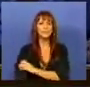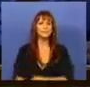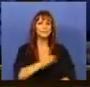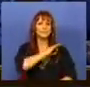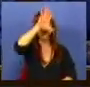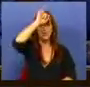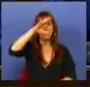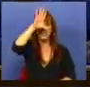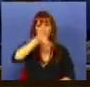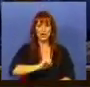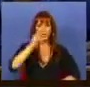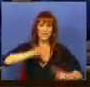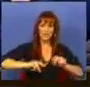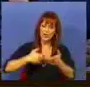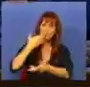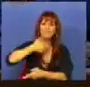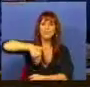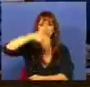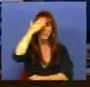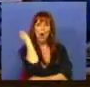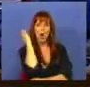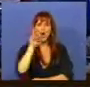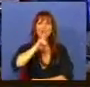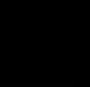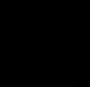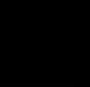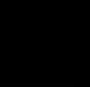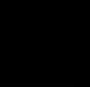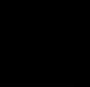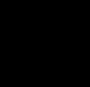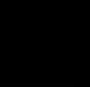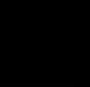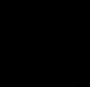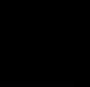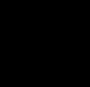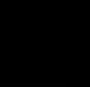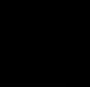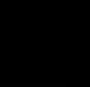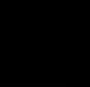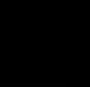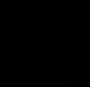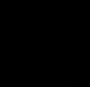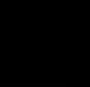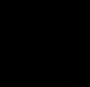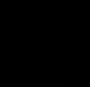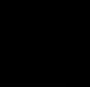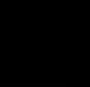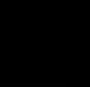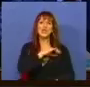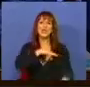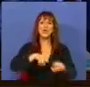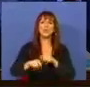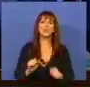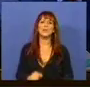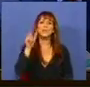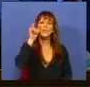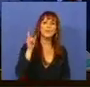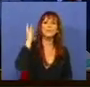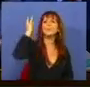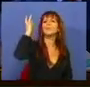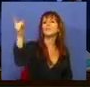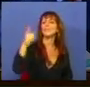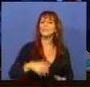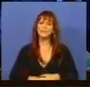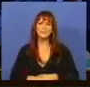Sr. Ministro, está a dizer as finanças. Teixeira dos Santos, para responder, tem a palavra. Sr. Deputado Francisco